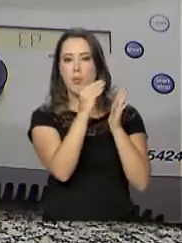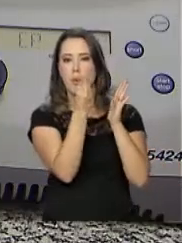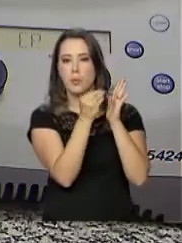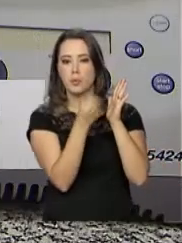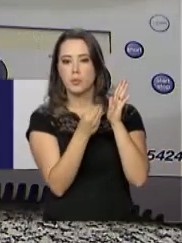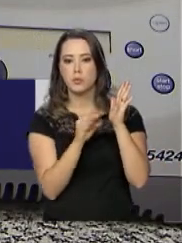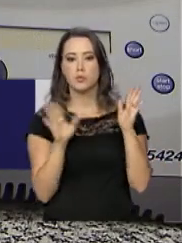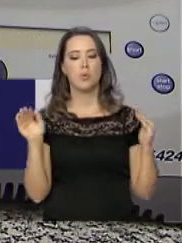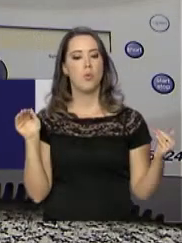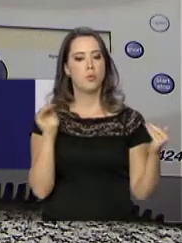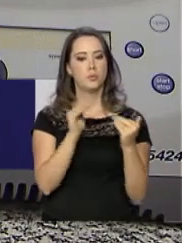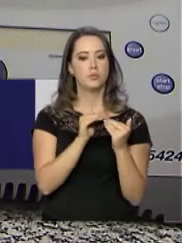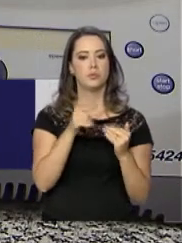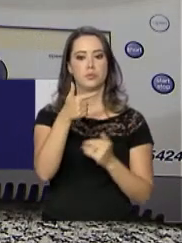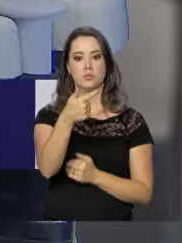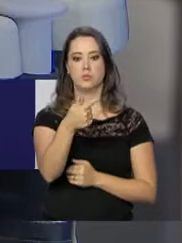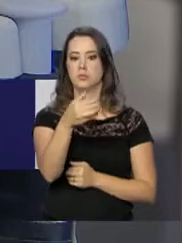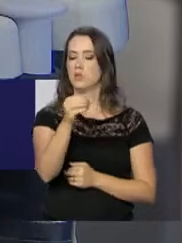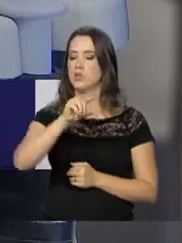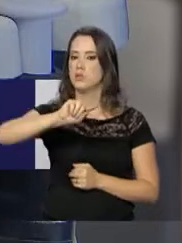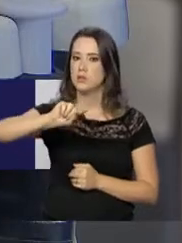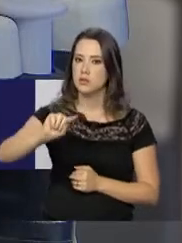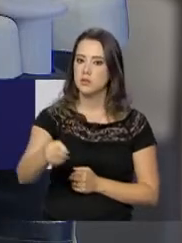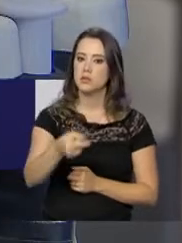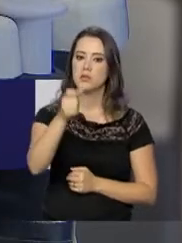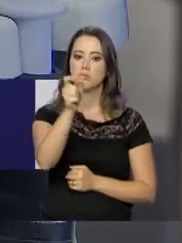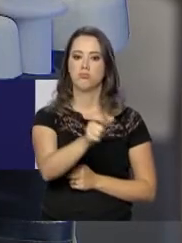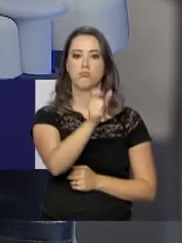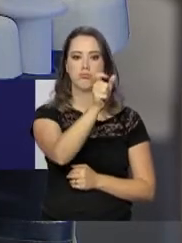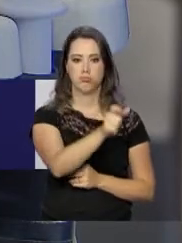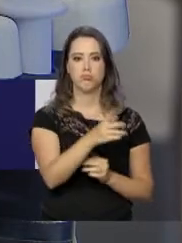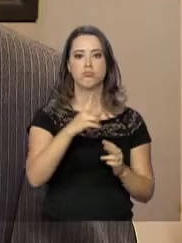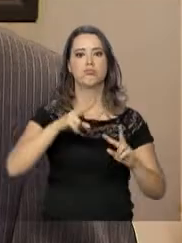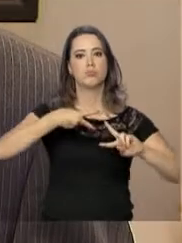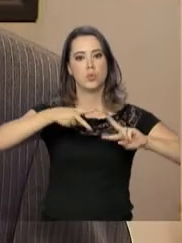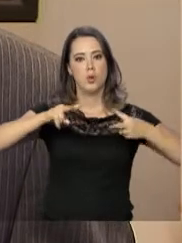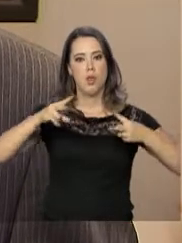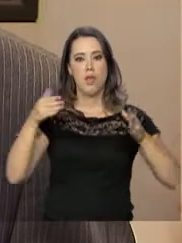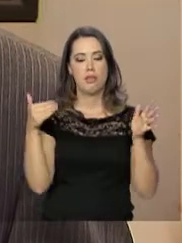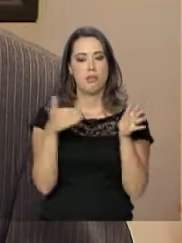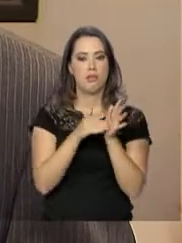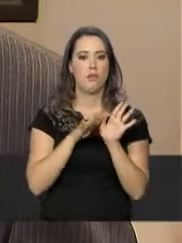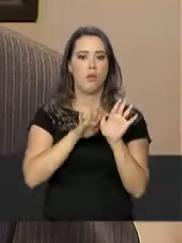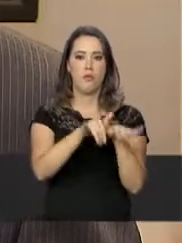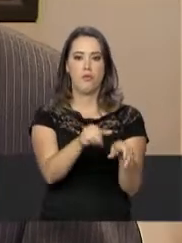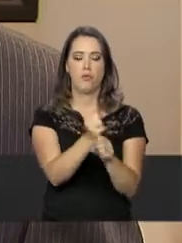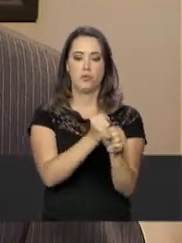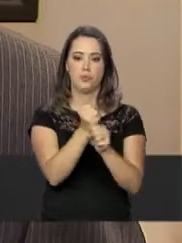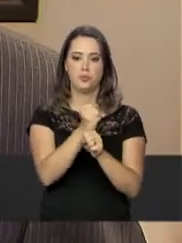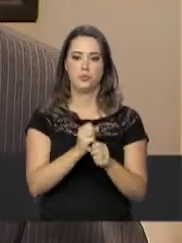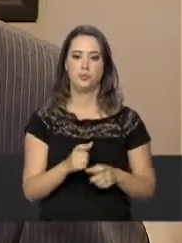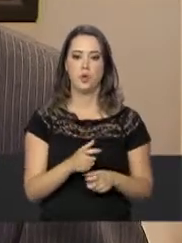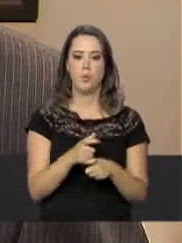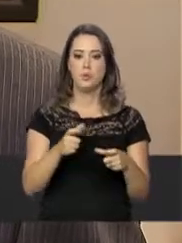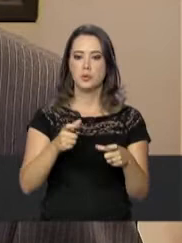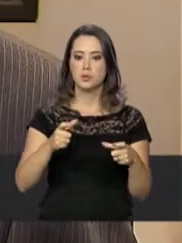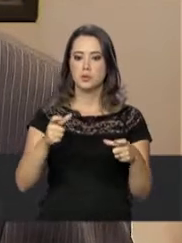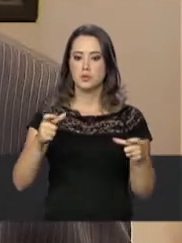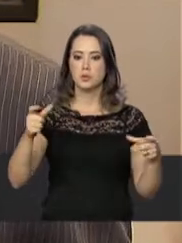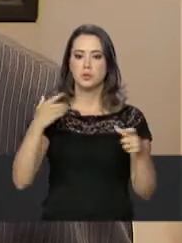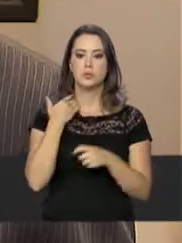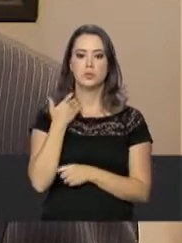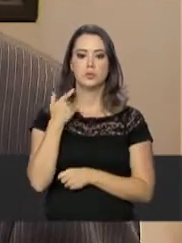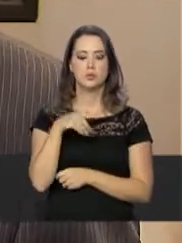A meta é reunir 70 mil perfis genéticos até o ano que vem. Ampliar o banco aumenta a probabilidade de cada